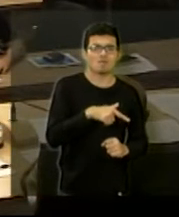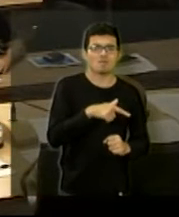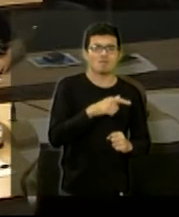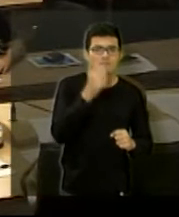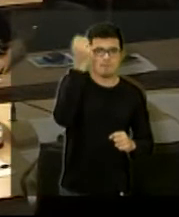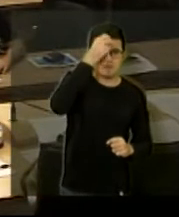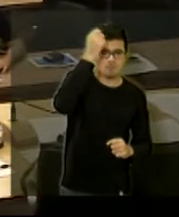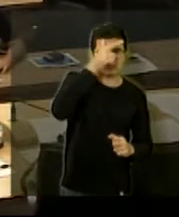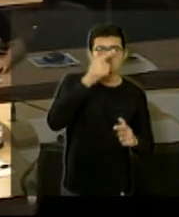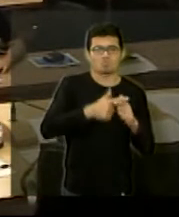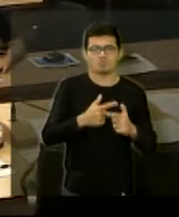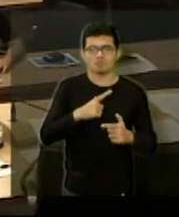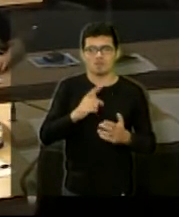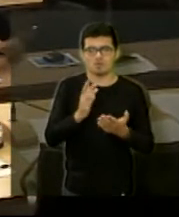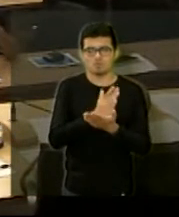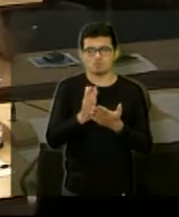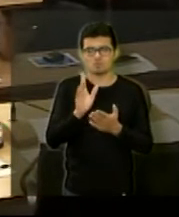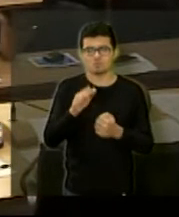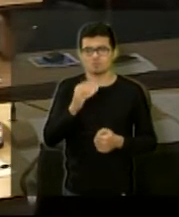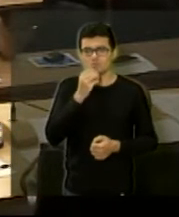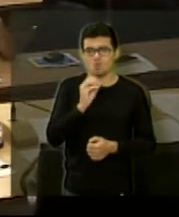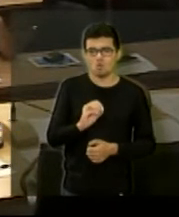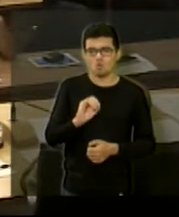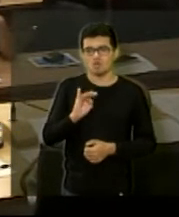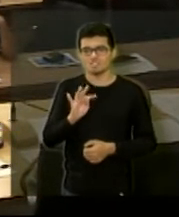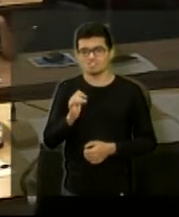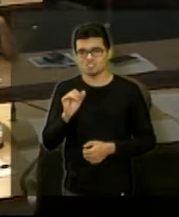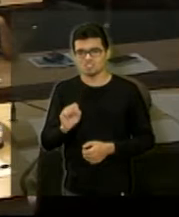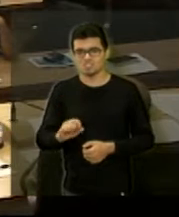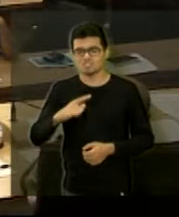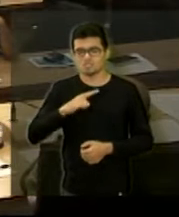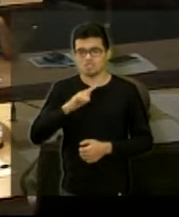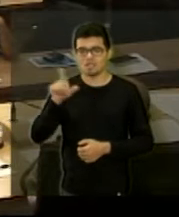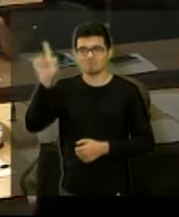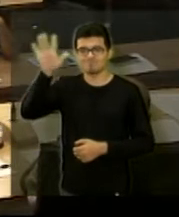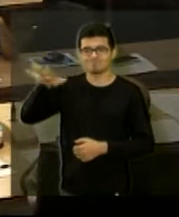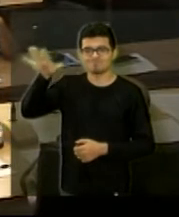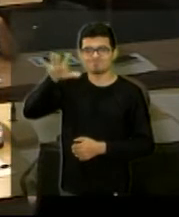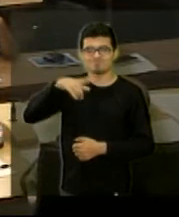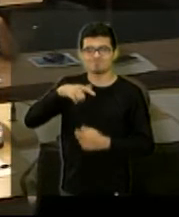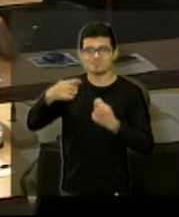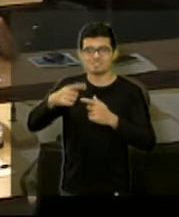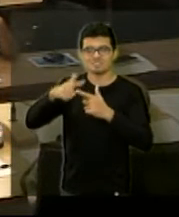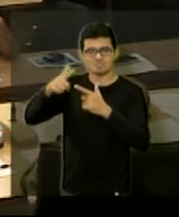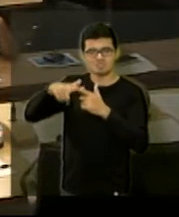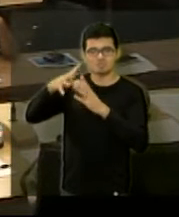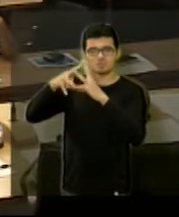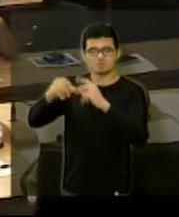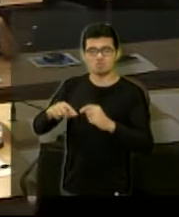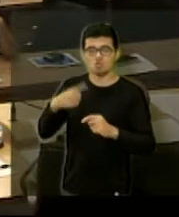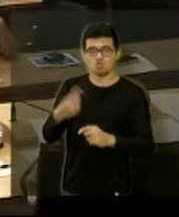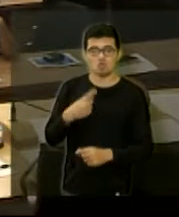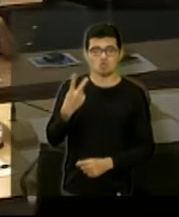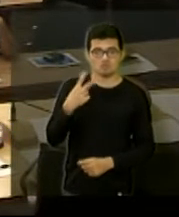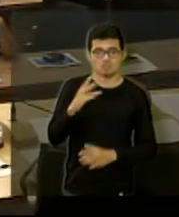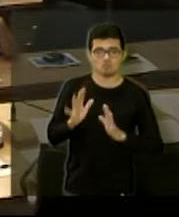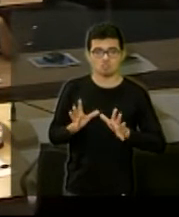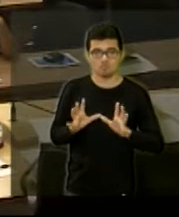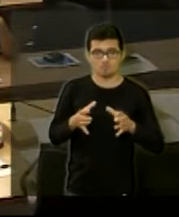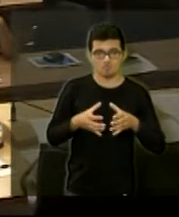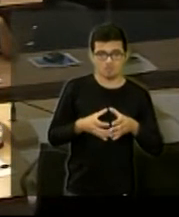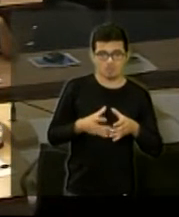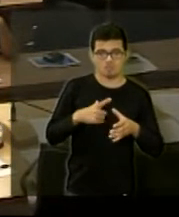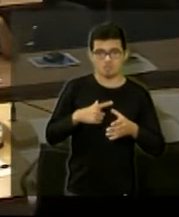graves, vou pegar os oitis lá em cima, que tem que ser resolvido alguma coisa e não conseguimos, nós mesmos, como vereadores, nós vamos ter uma comissão, Elias,